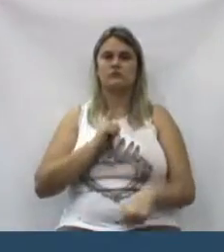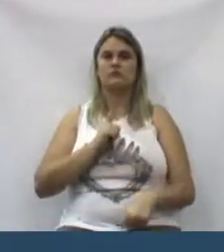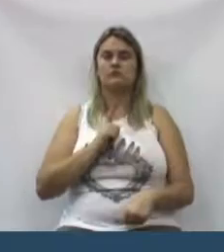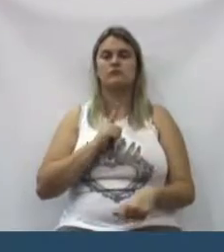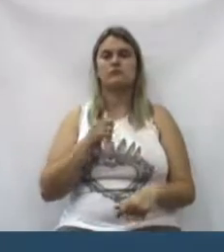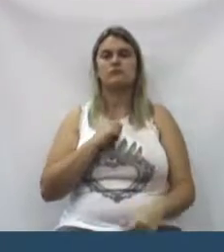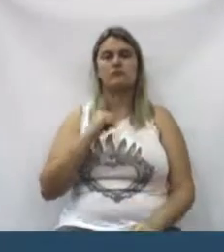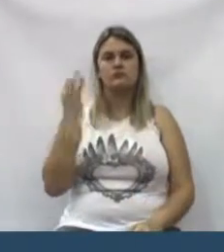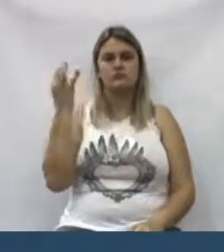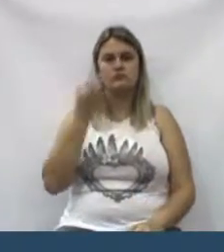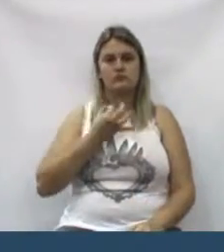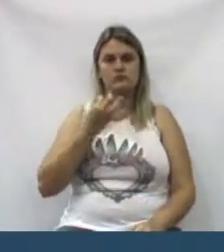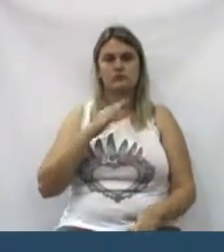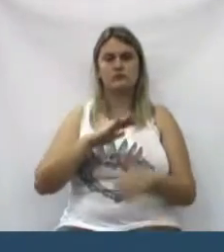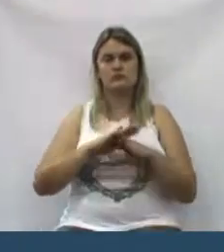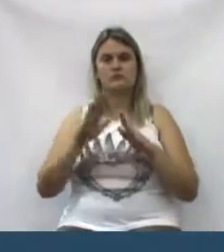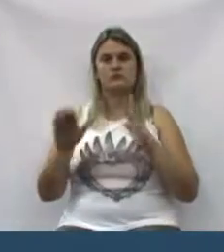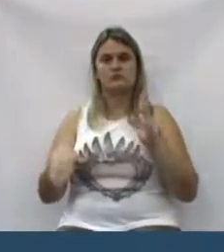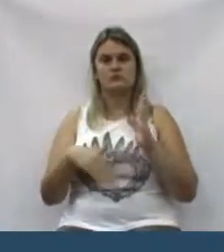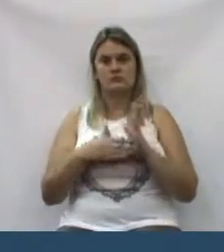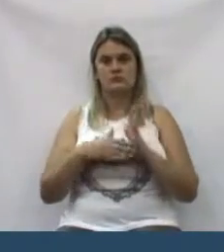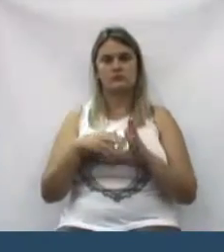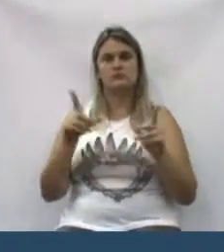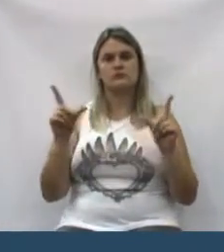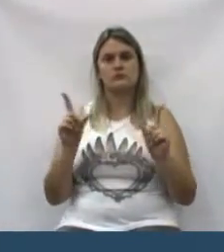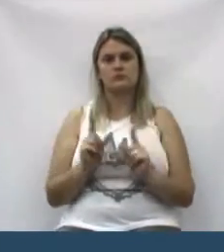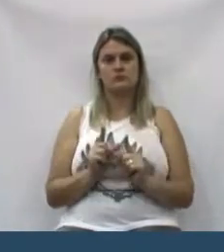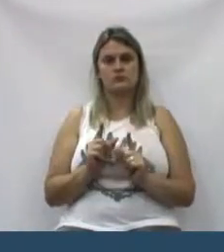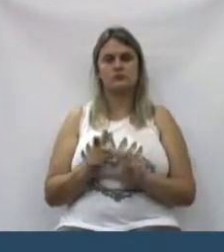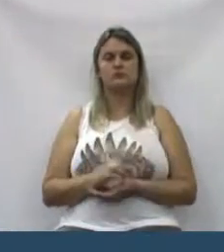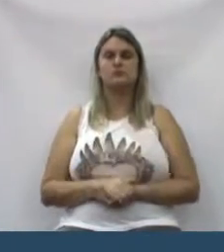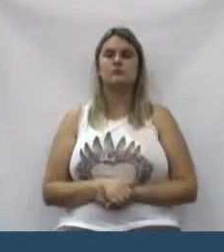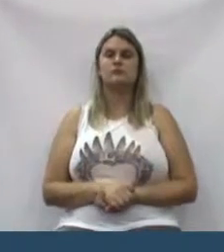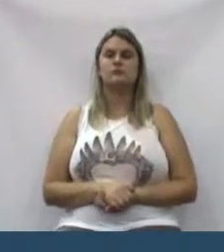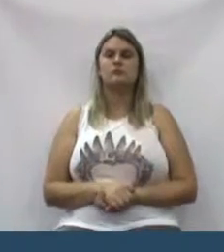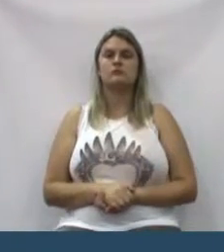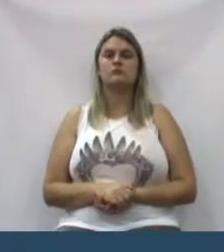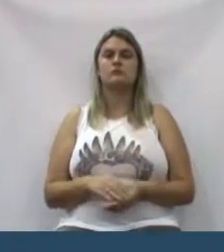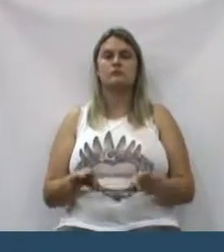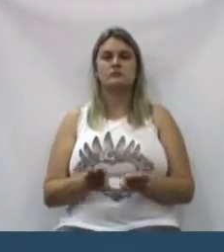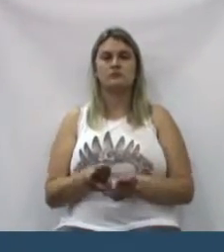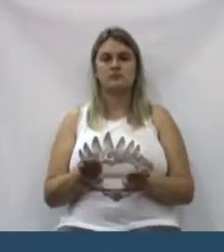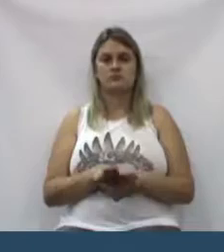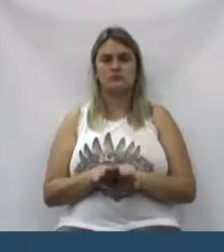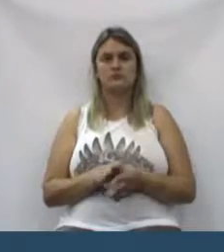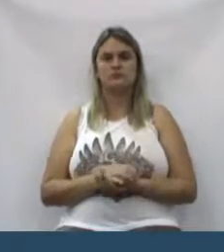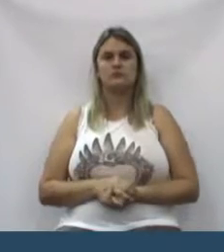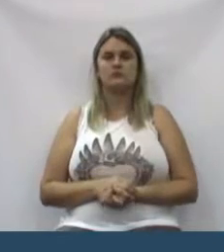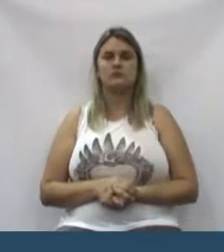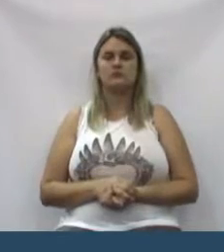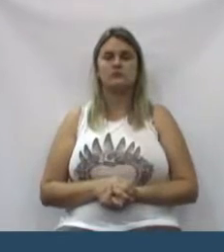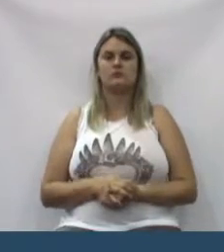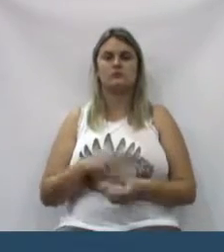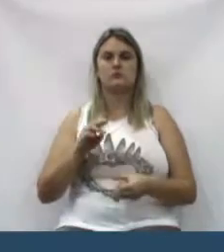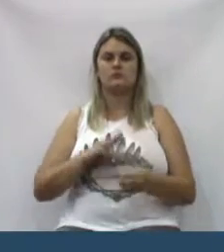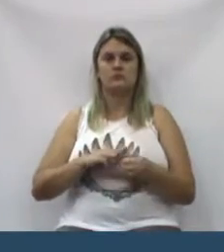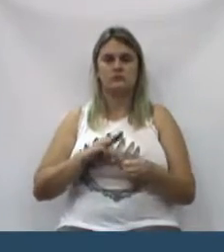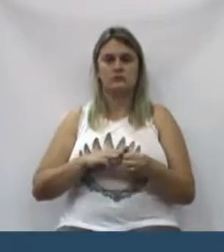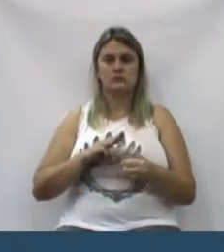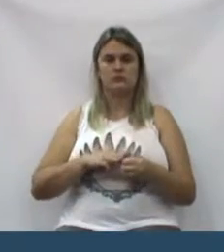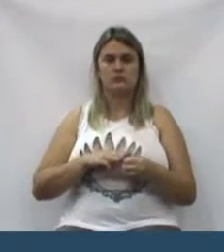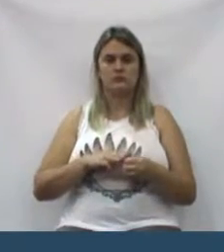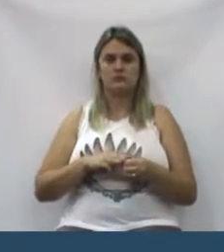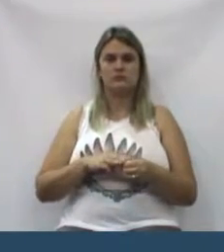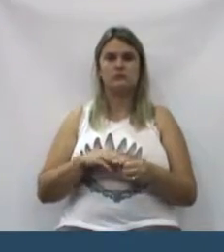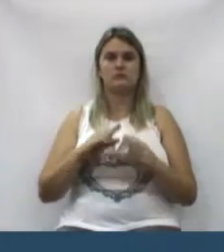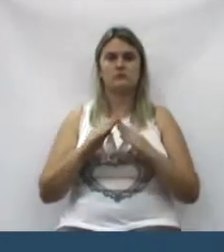temos certeza que tudo isso vai diminuir. Além disso, os municípios